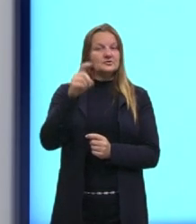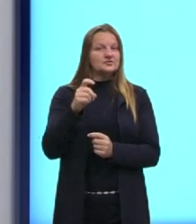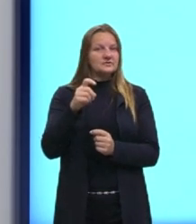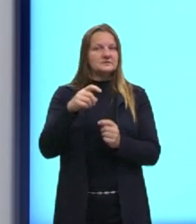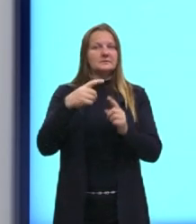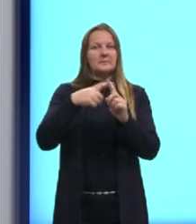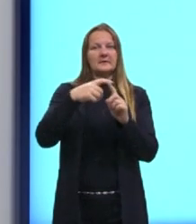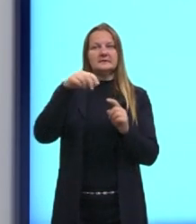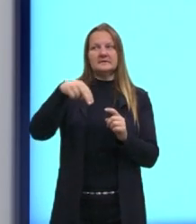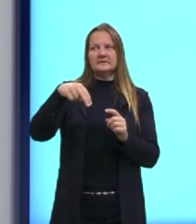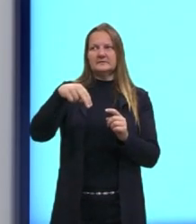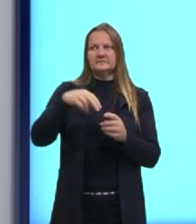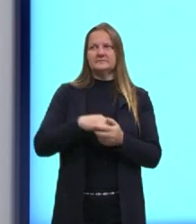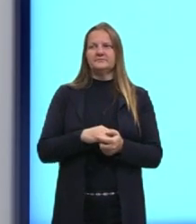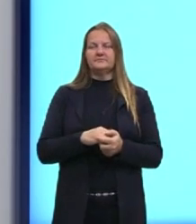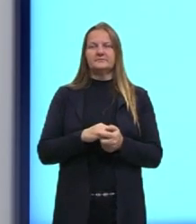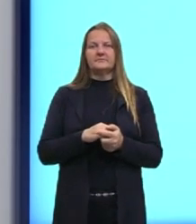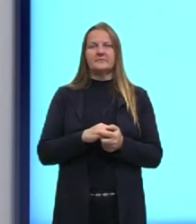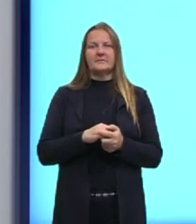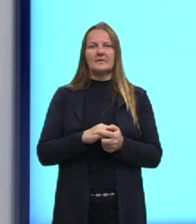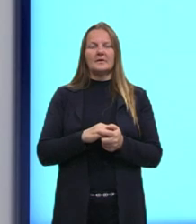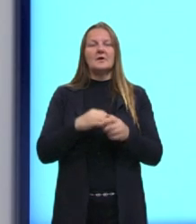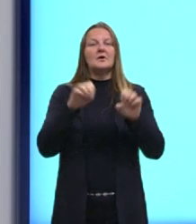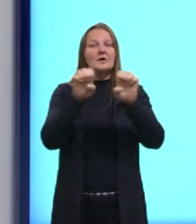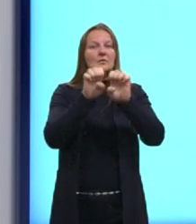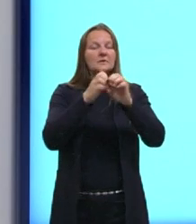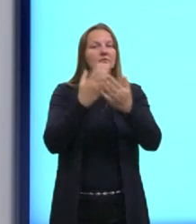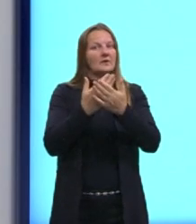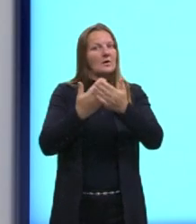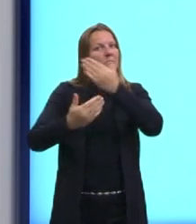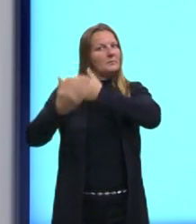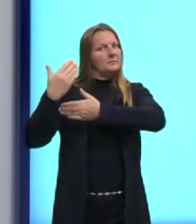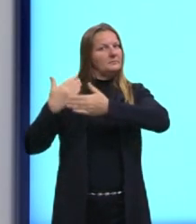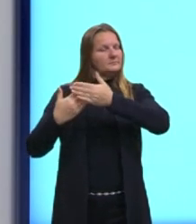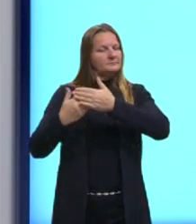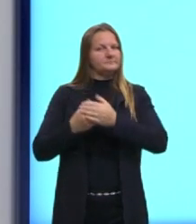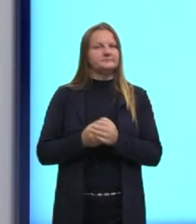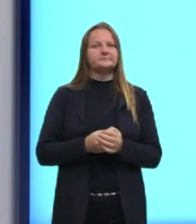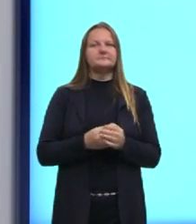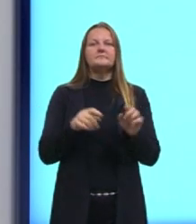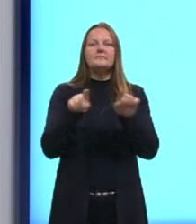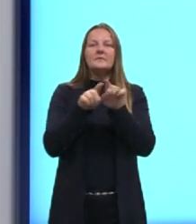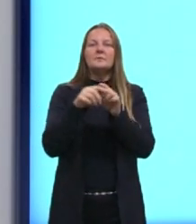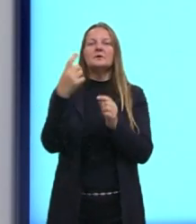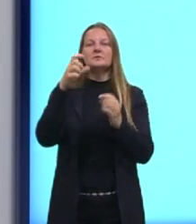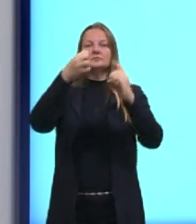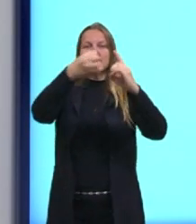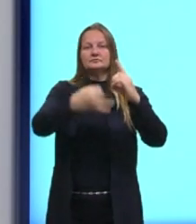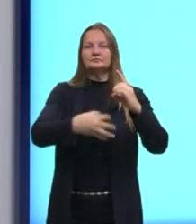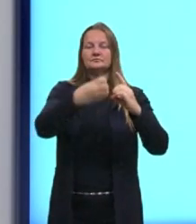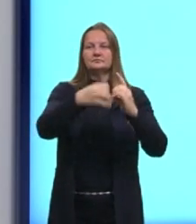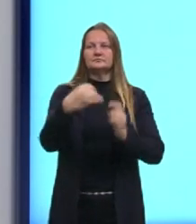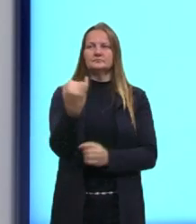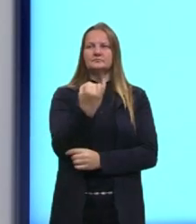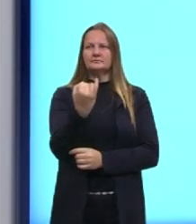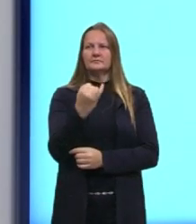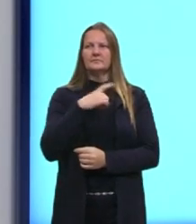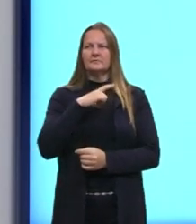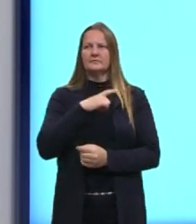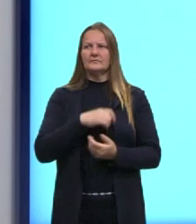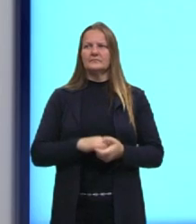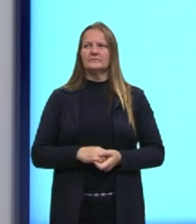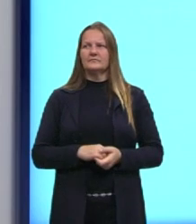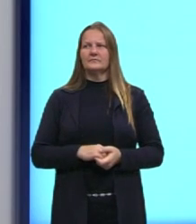Essas duas equações que nós estudamos na aula anterior. Outra definição importante, então, é a equação